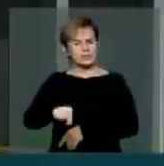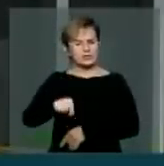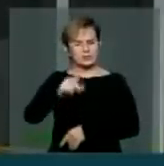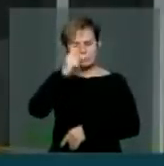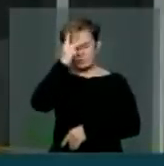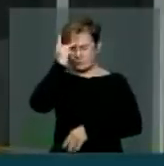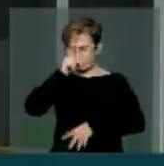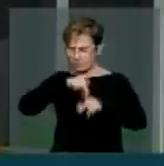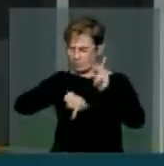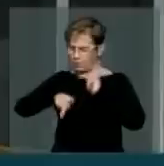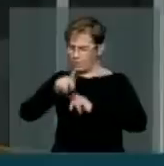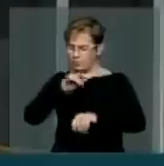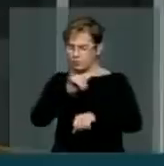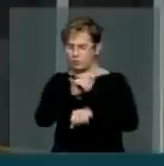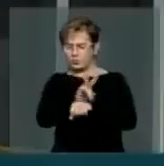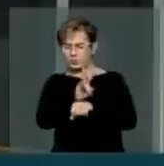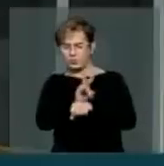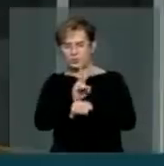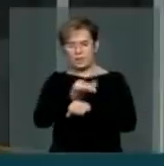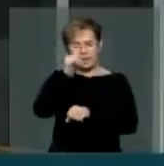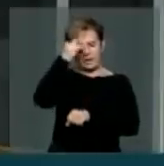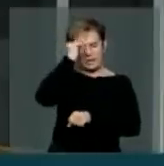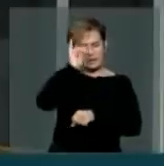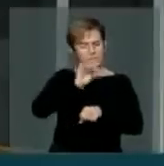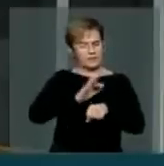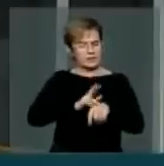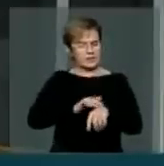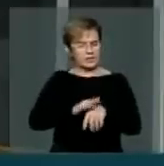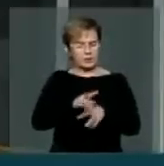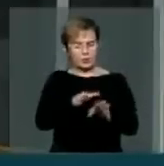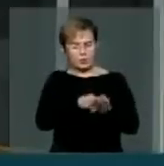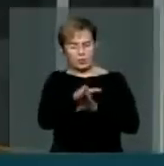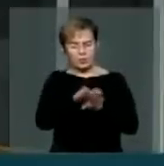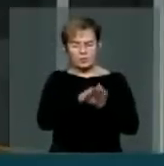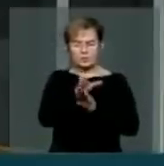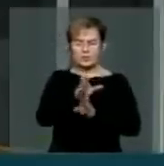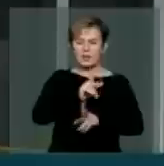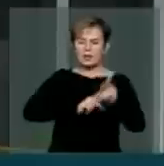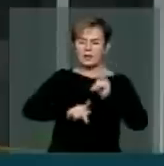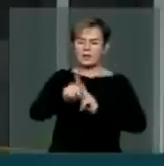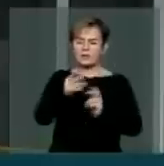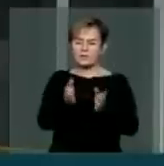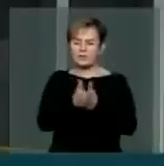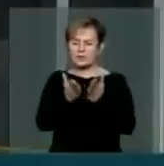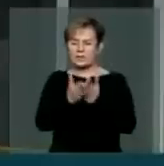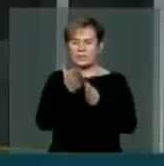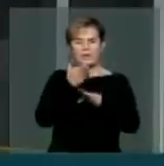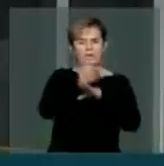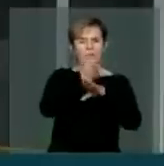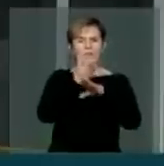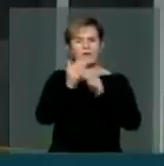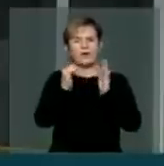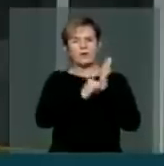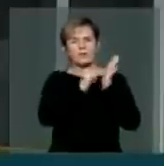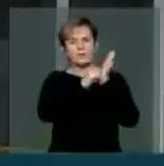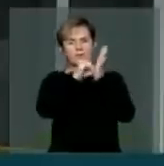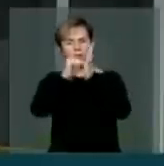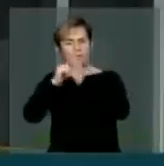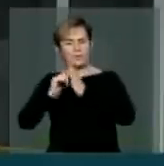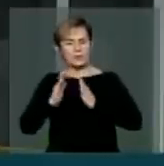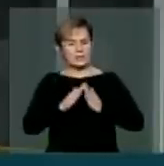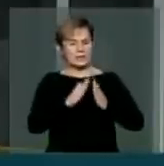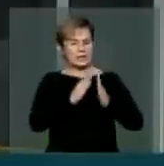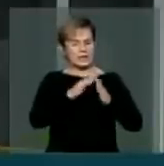prevenindo doenças, orientando as pessoas mais pobres de casa em casa a não